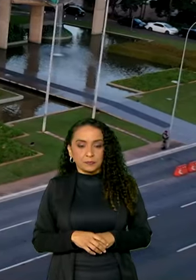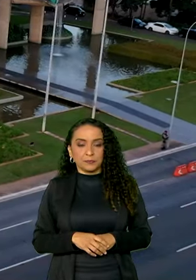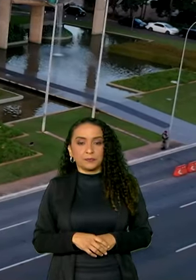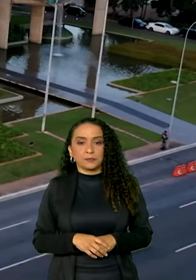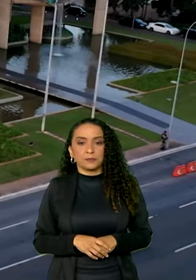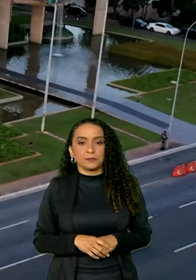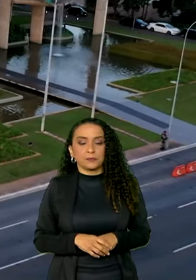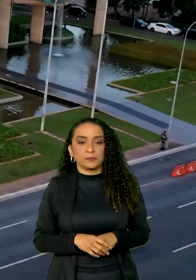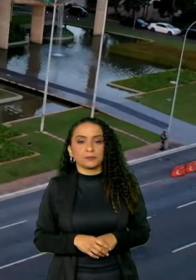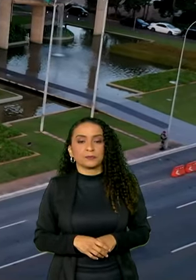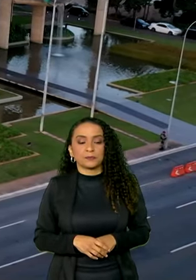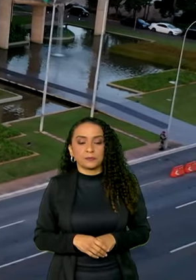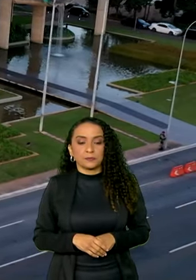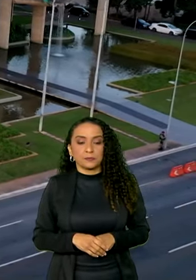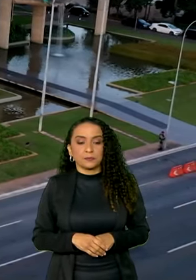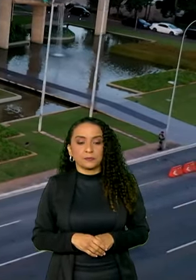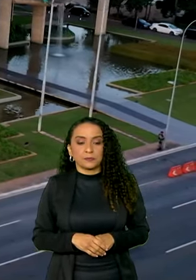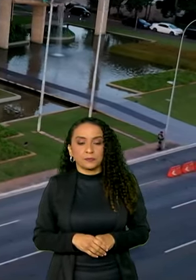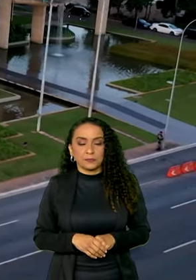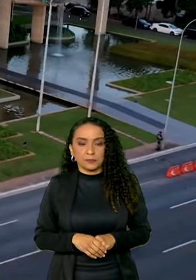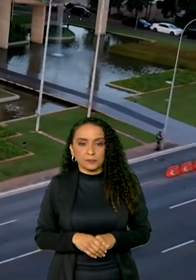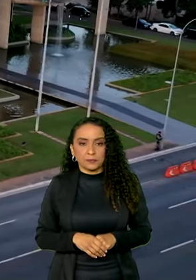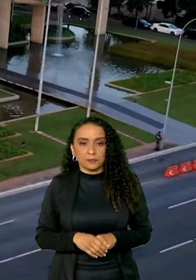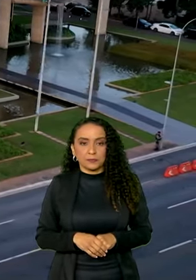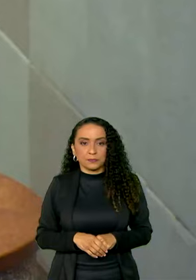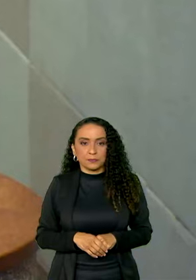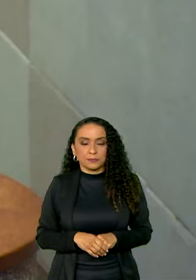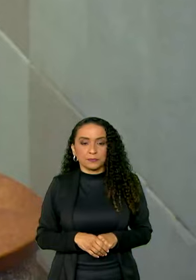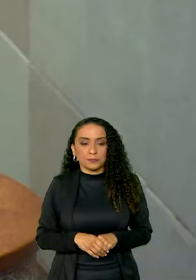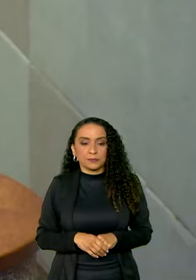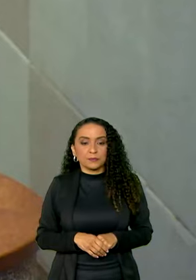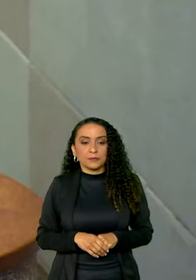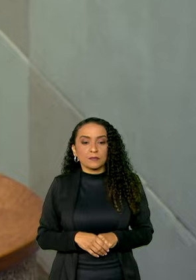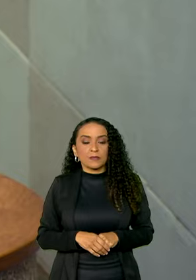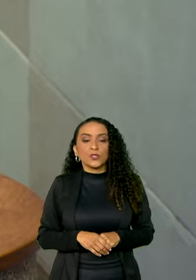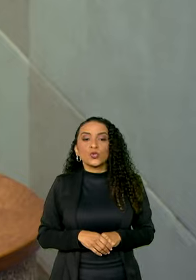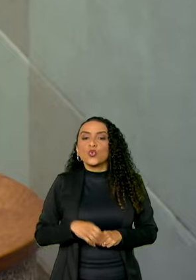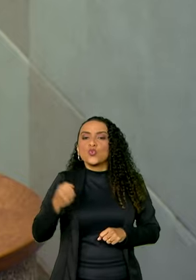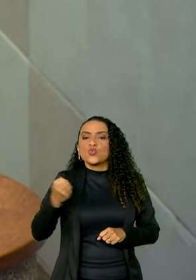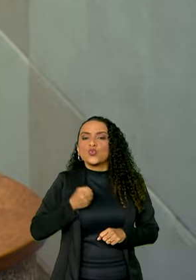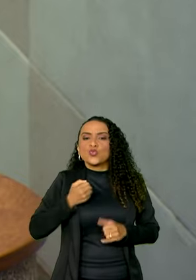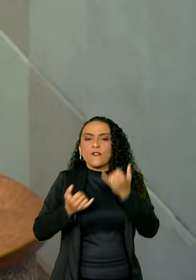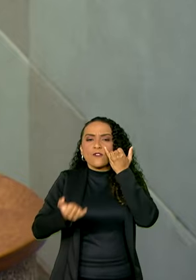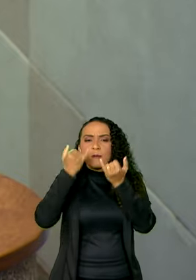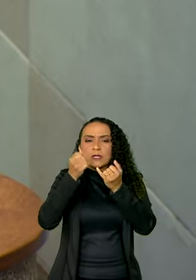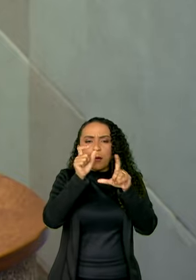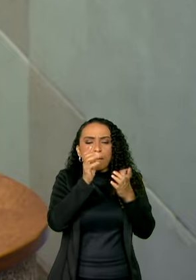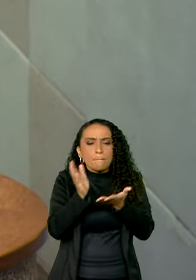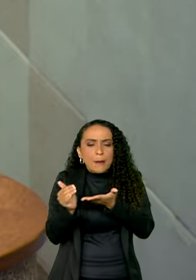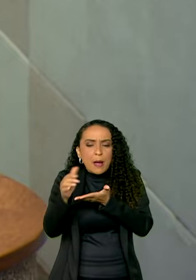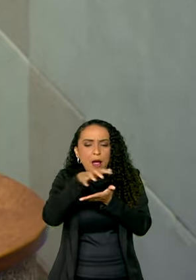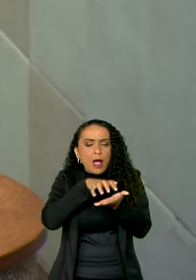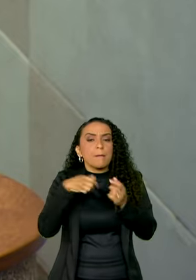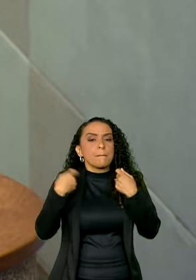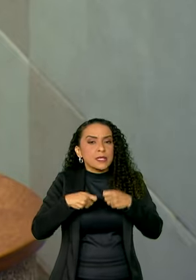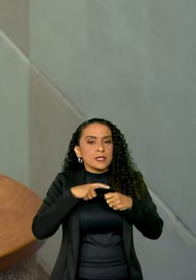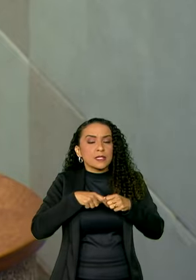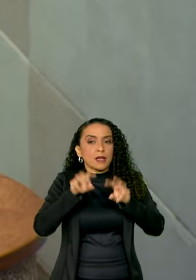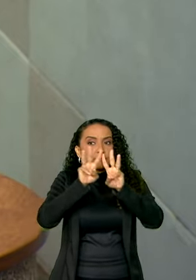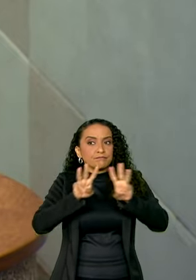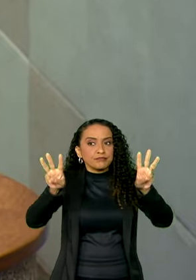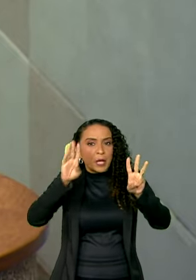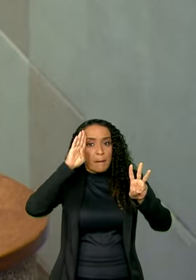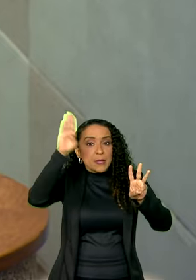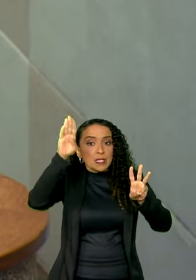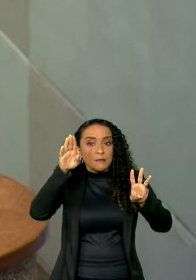.br.mj. Os números têm que estar na página principal do Ministério da Justiça e